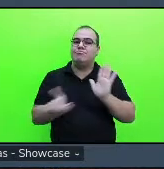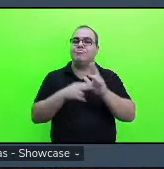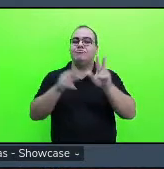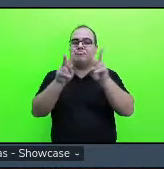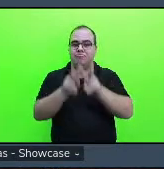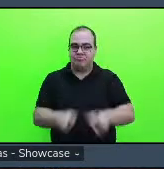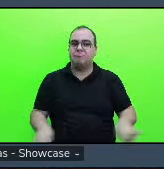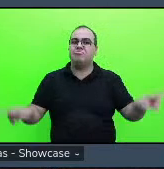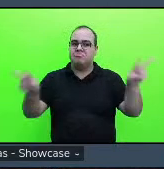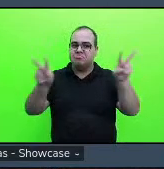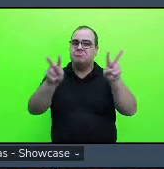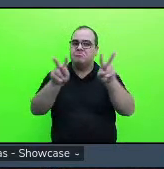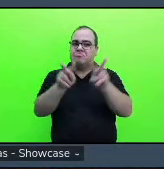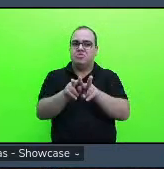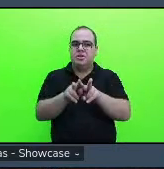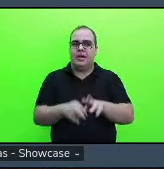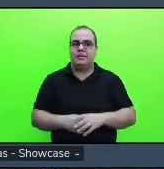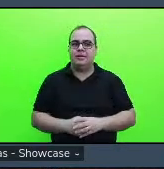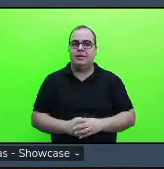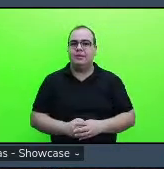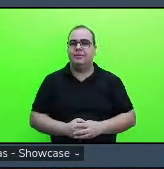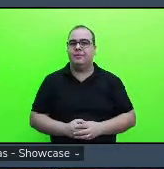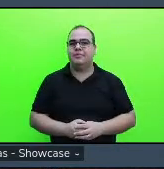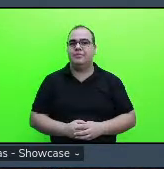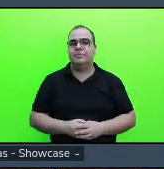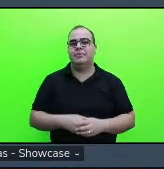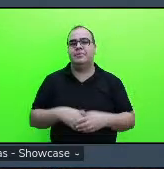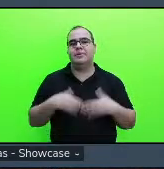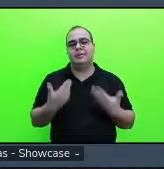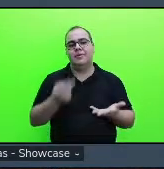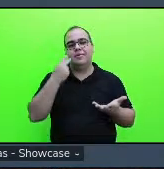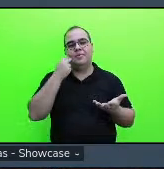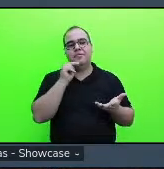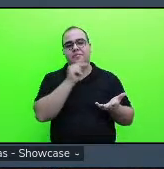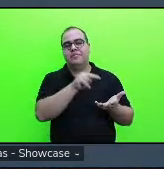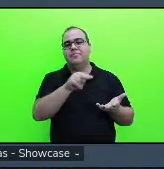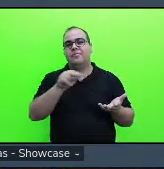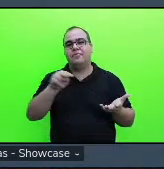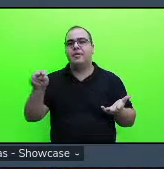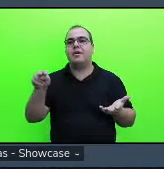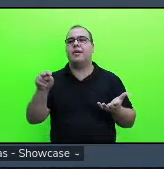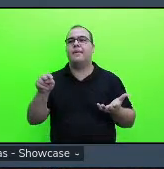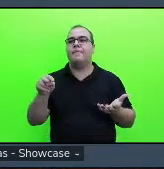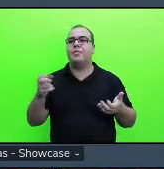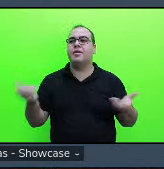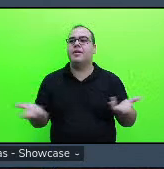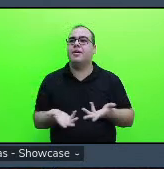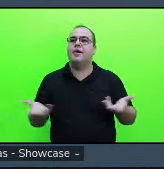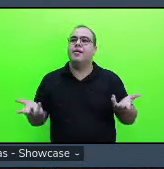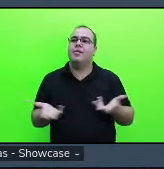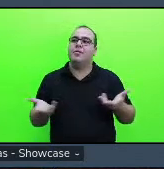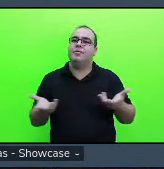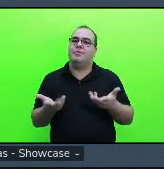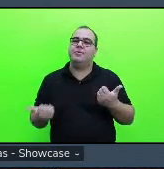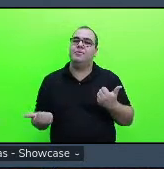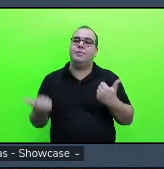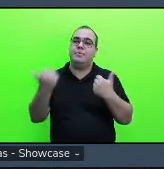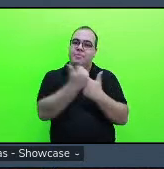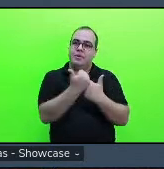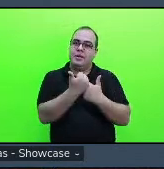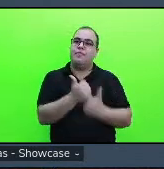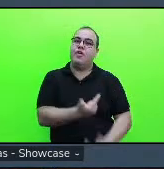crítica também eu achei bem interessante também a proposta que vocês trouxeram eu vou passar a palavra para para a nossa outra